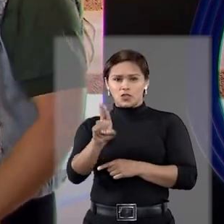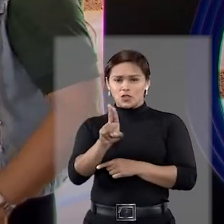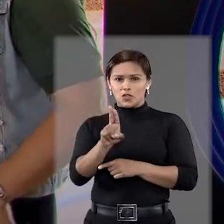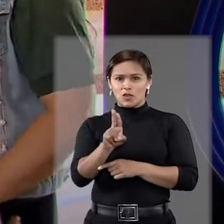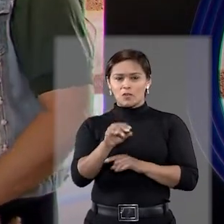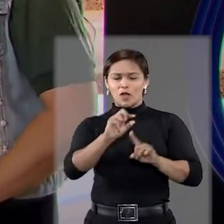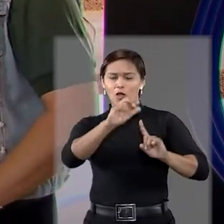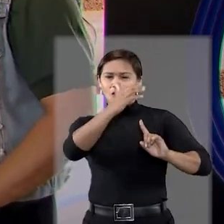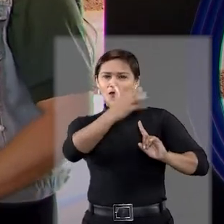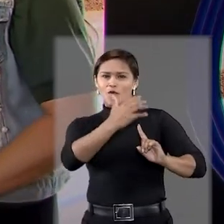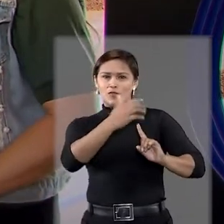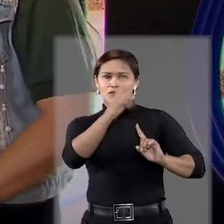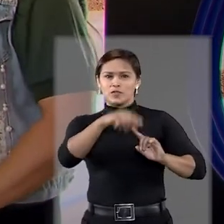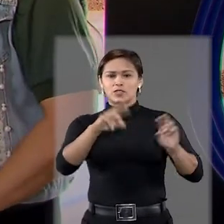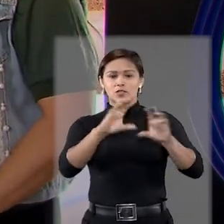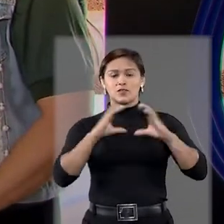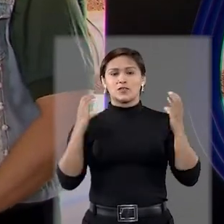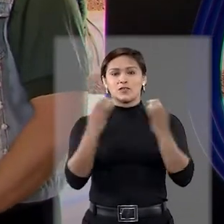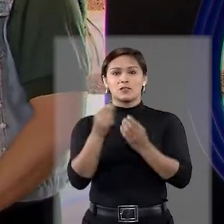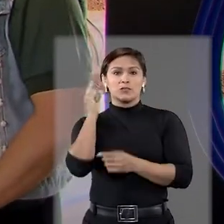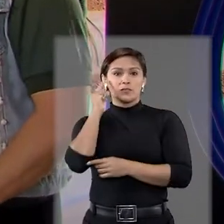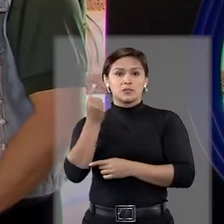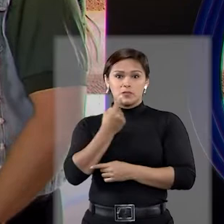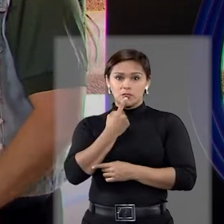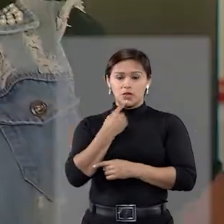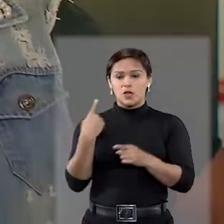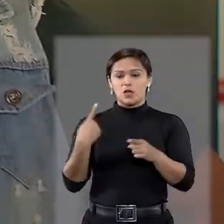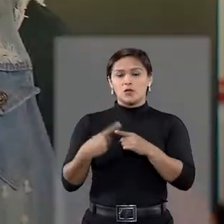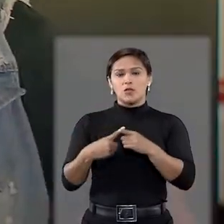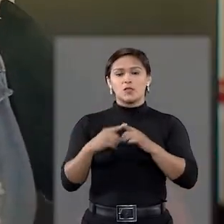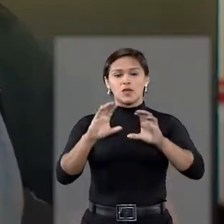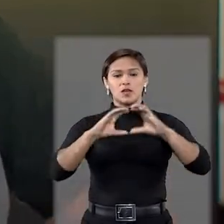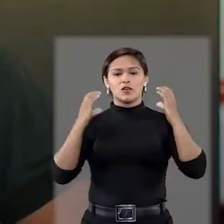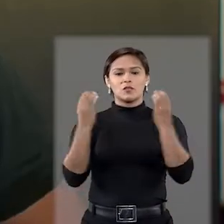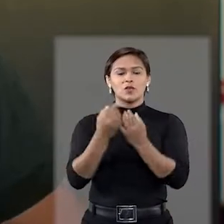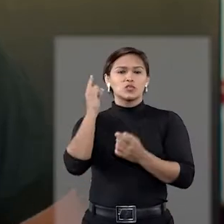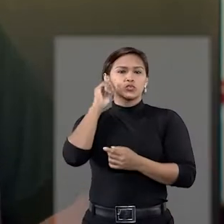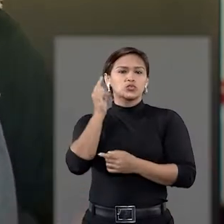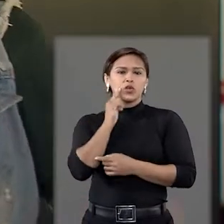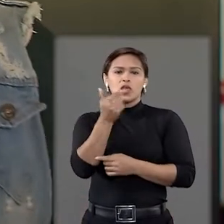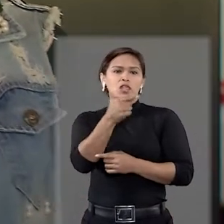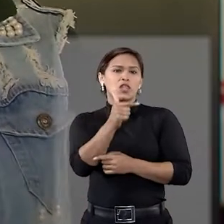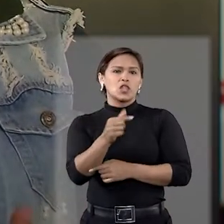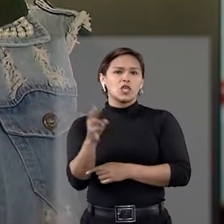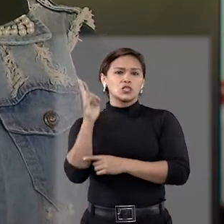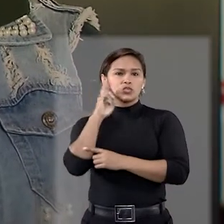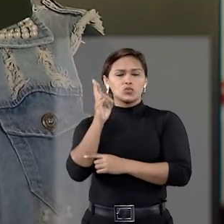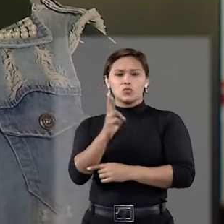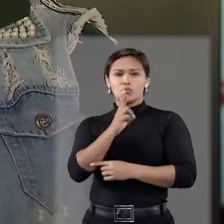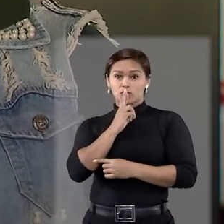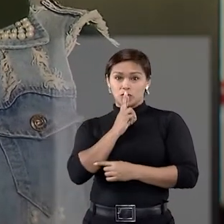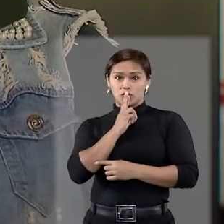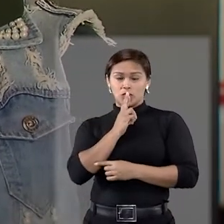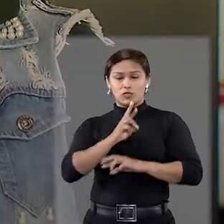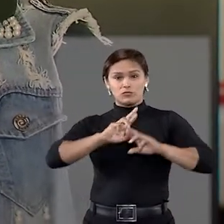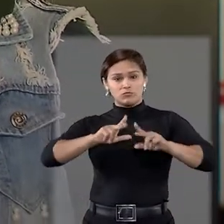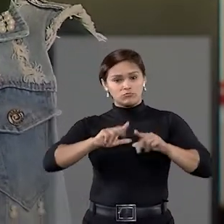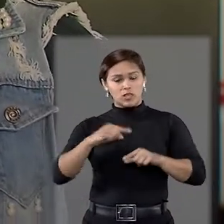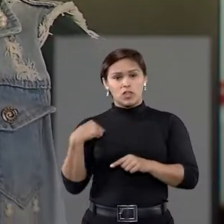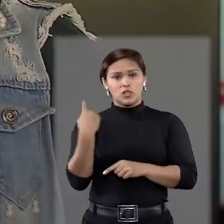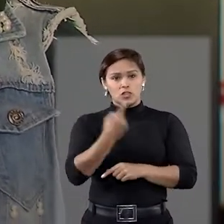termo é tão ofensivo para a comunidade surda? Porque para a comunidade surda não existe o termo surdo-mudo.